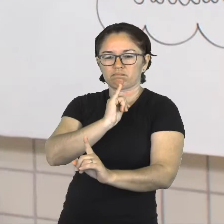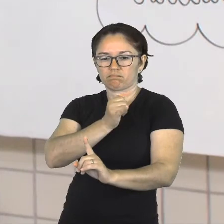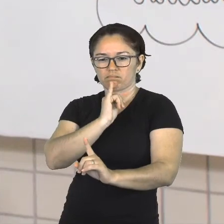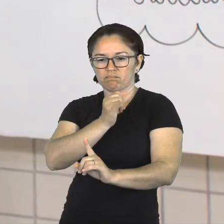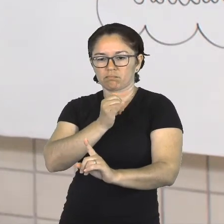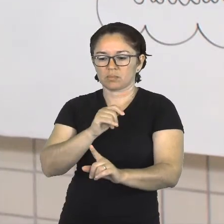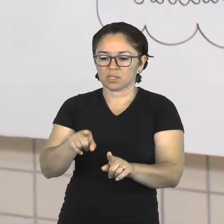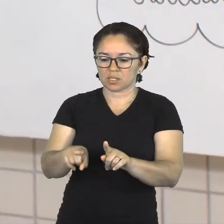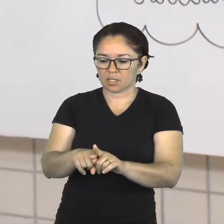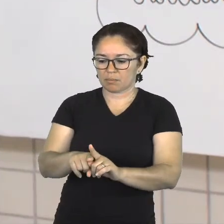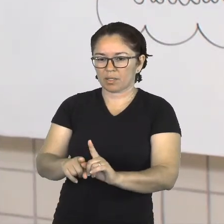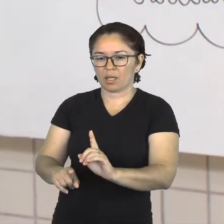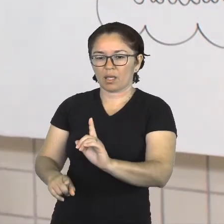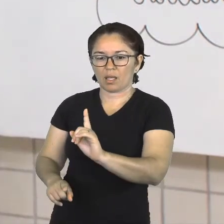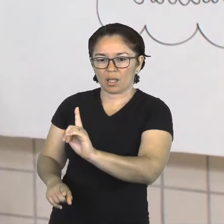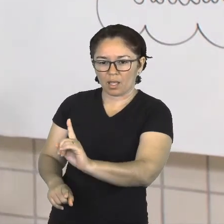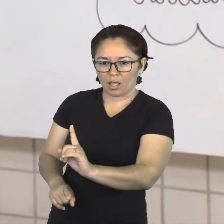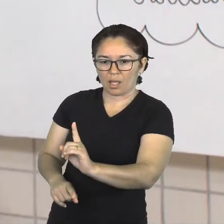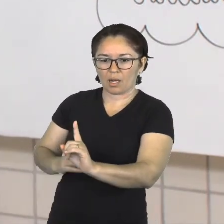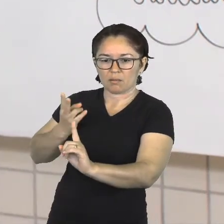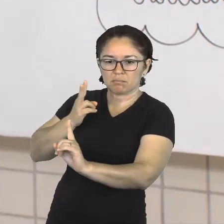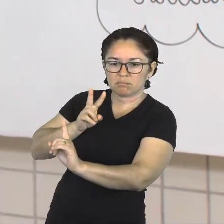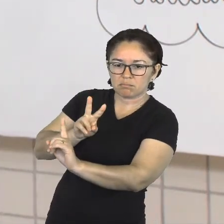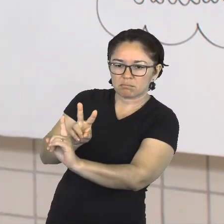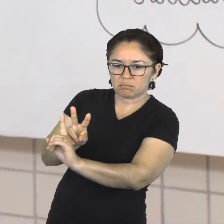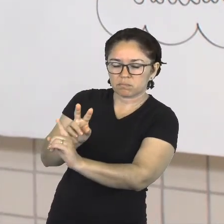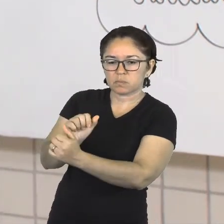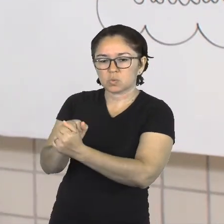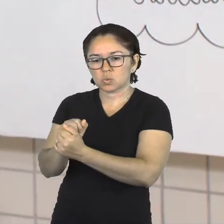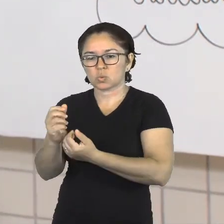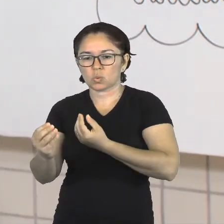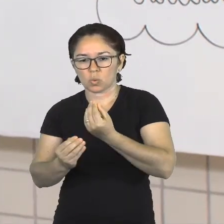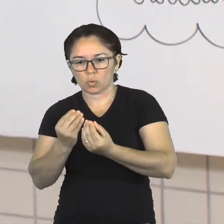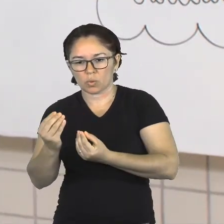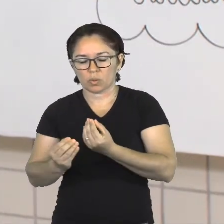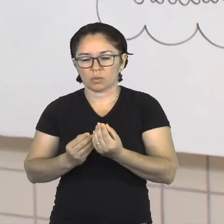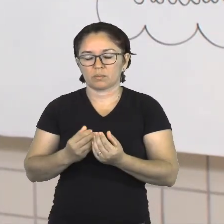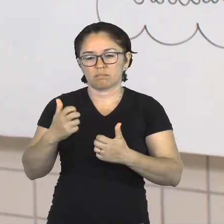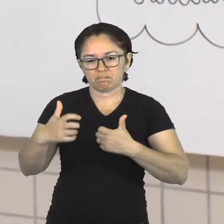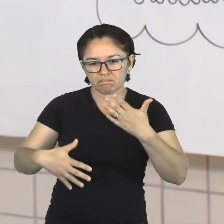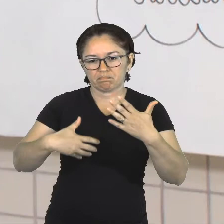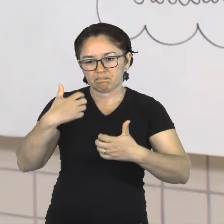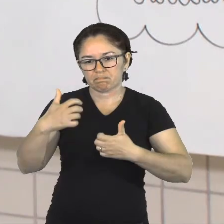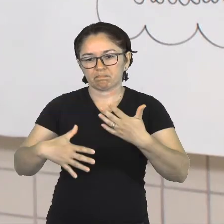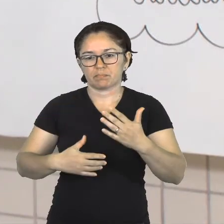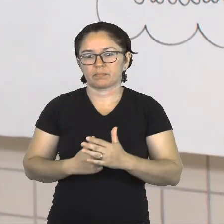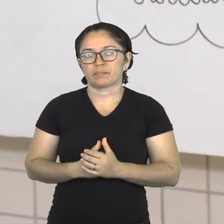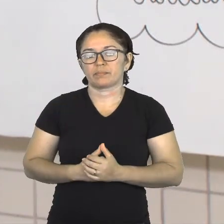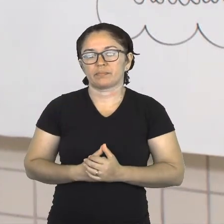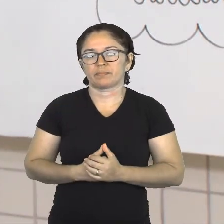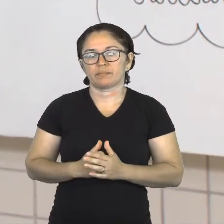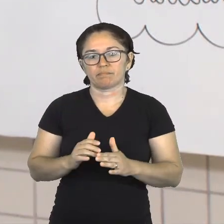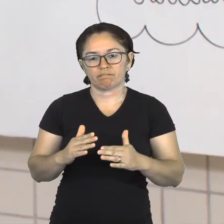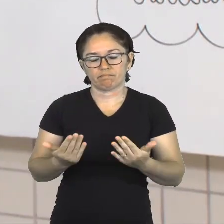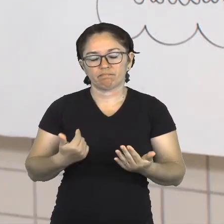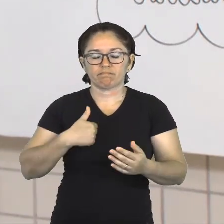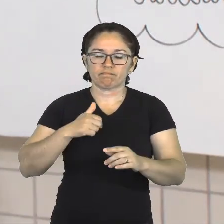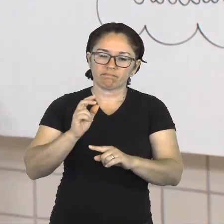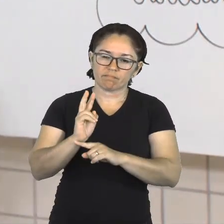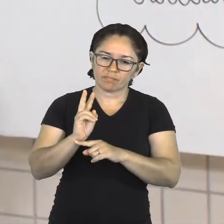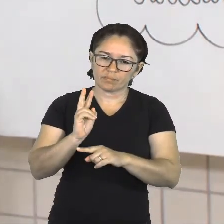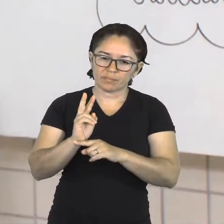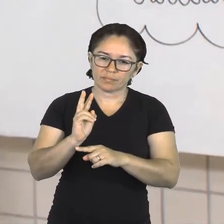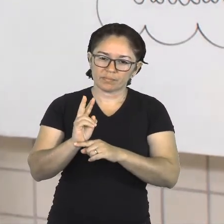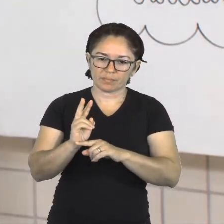tem com a família adotiva e com o judeu que está lá dentro da casa. Ok? Então, eu espero que vocês tenham gostado